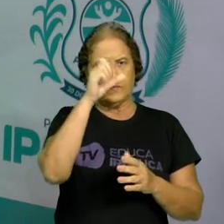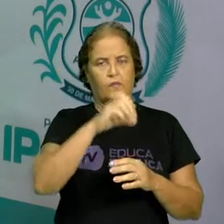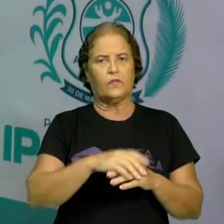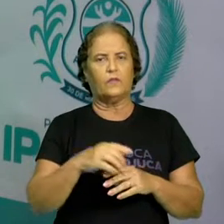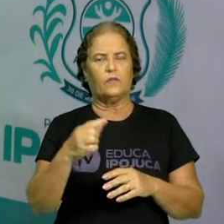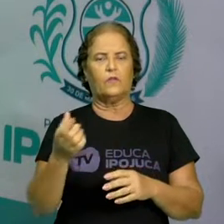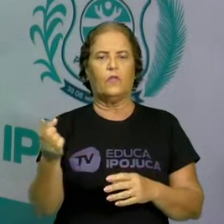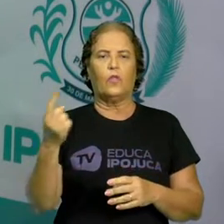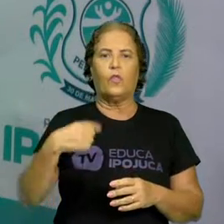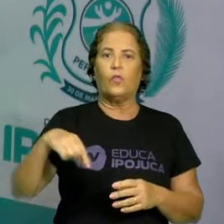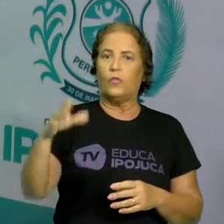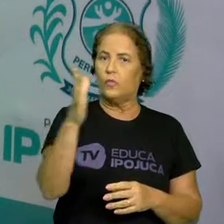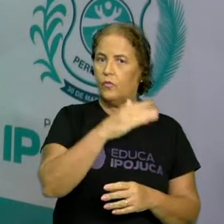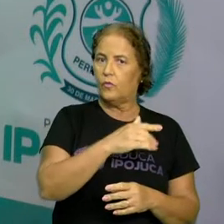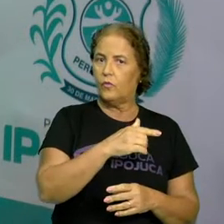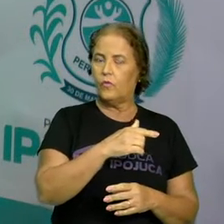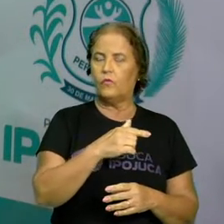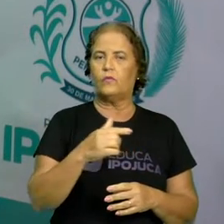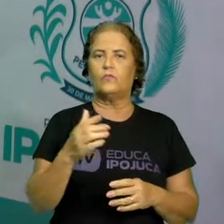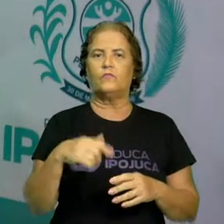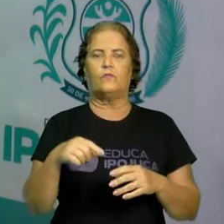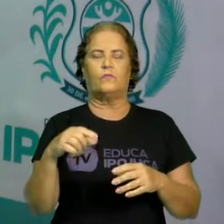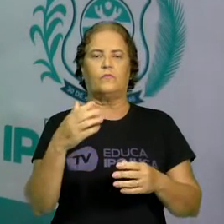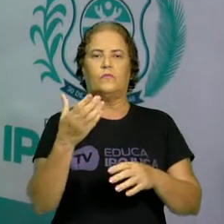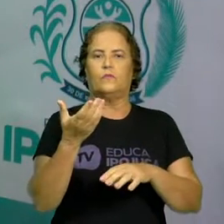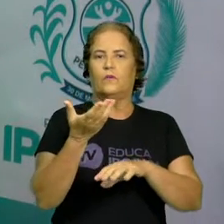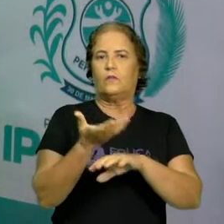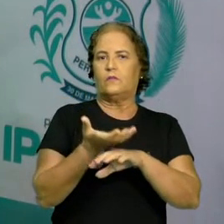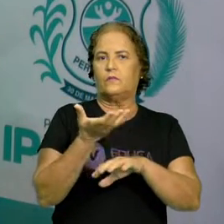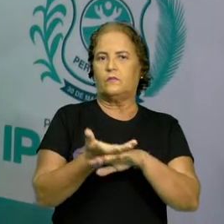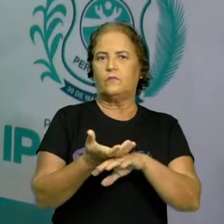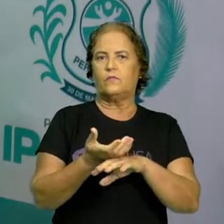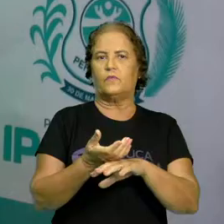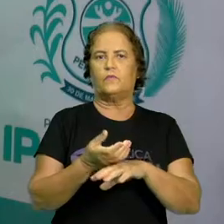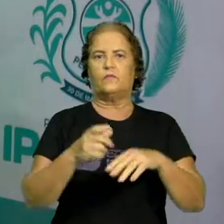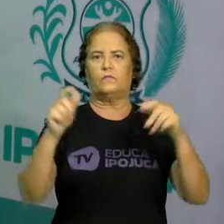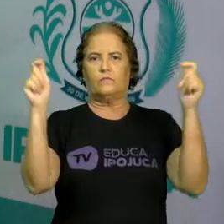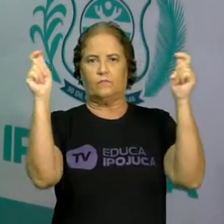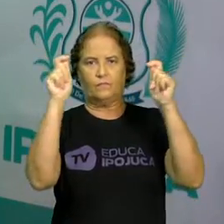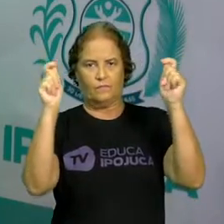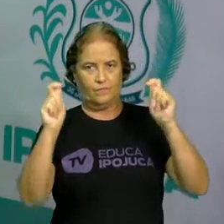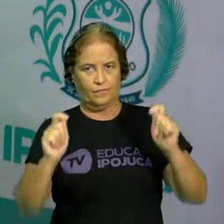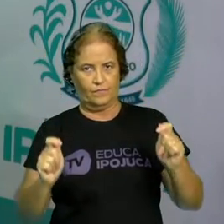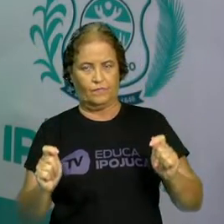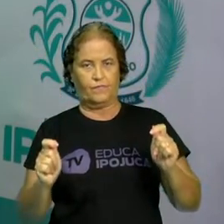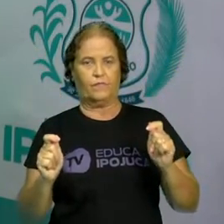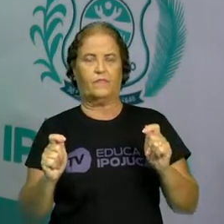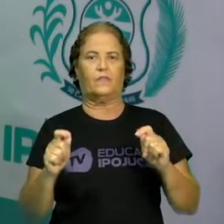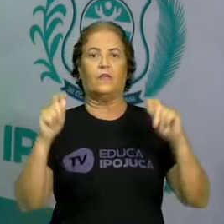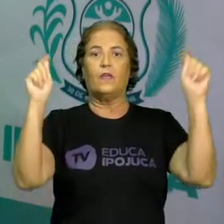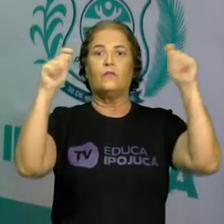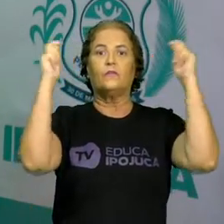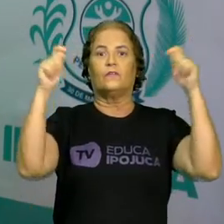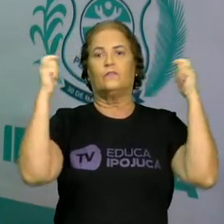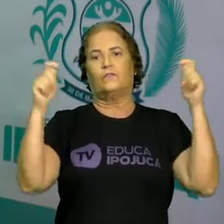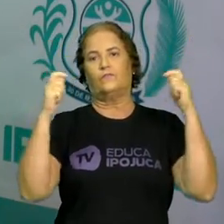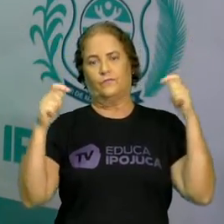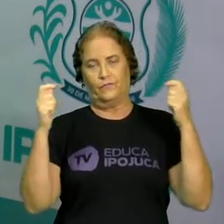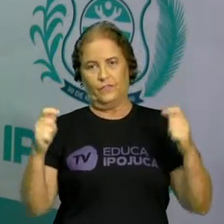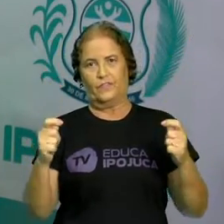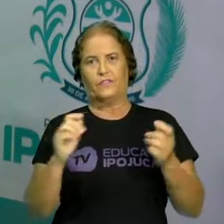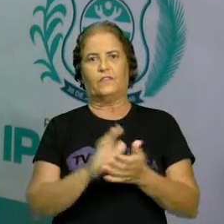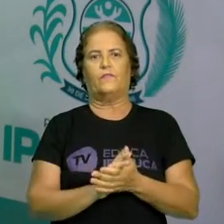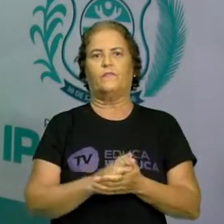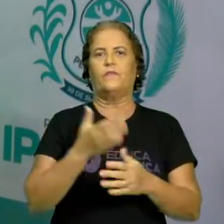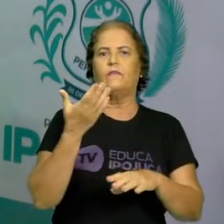a gente vai estudar com a disciplina de educação física. É isso aí. Iremos estudar sobre a